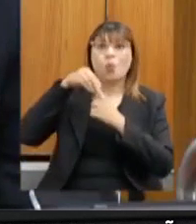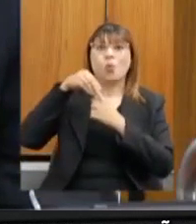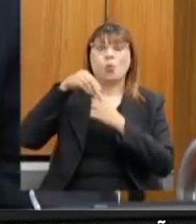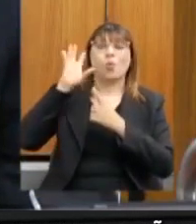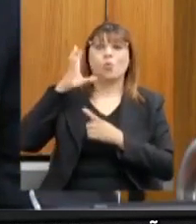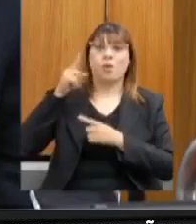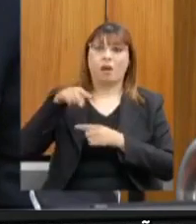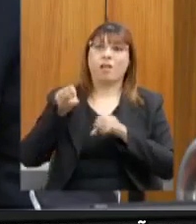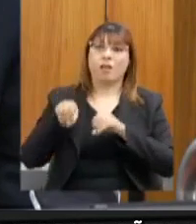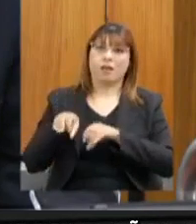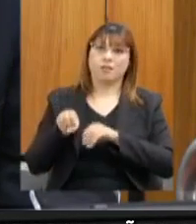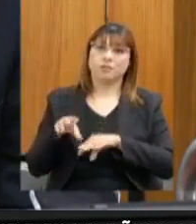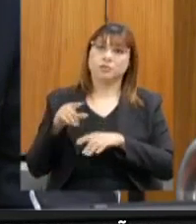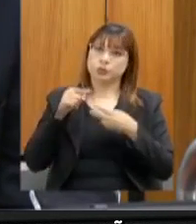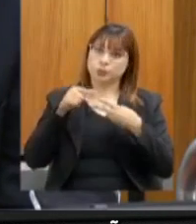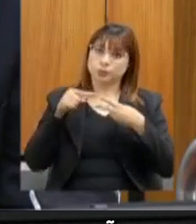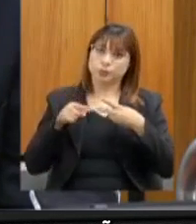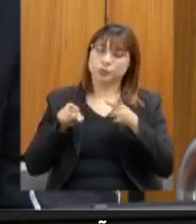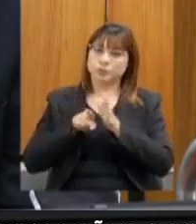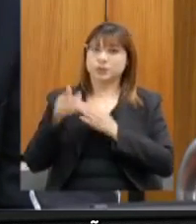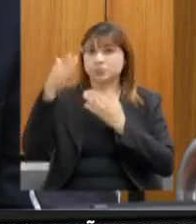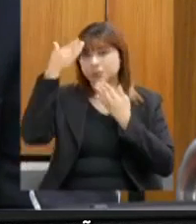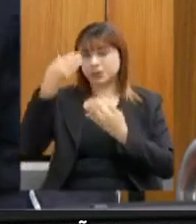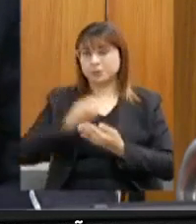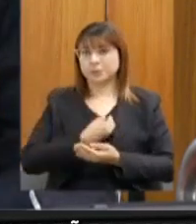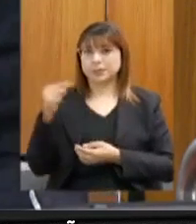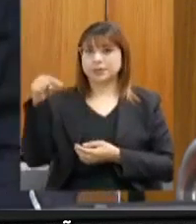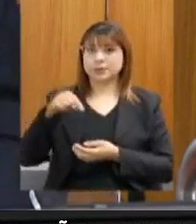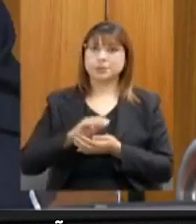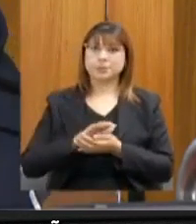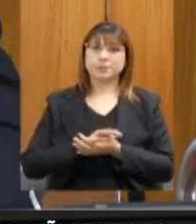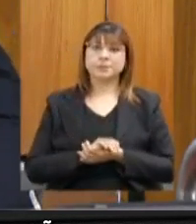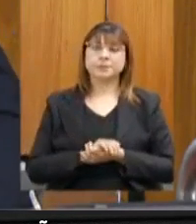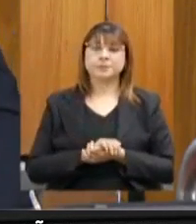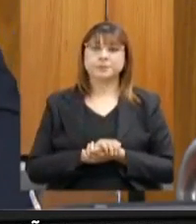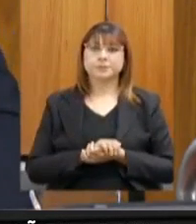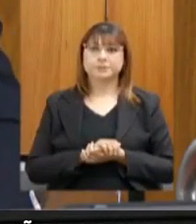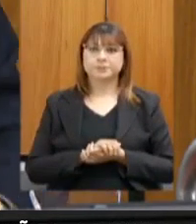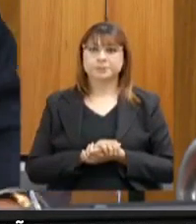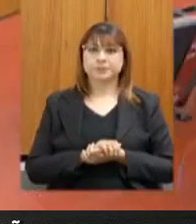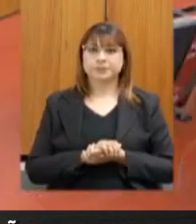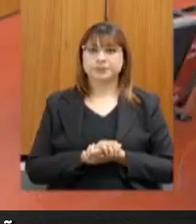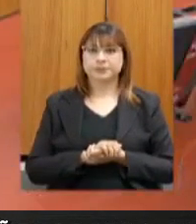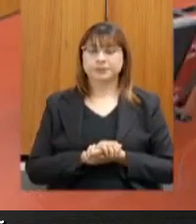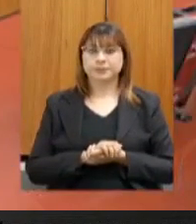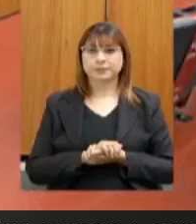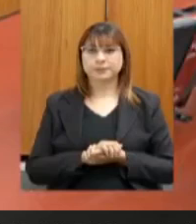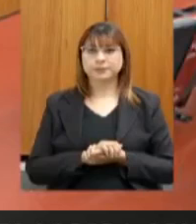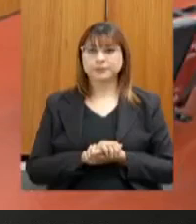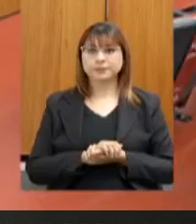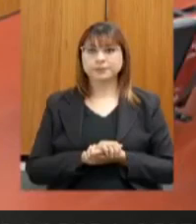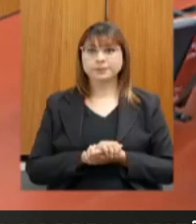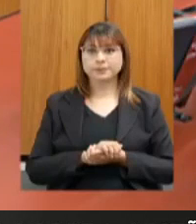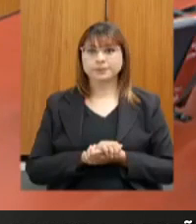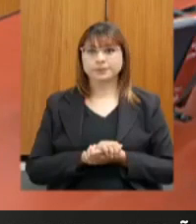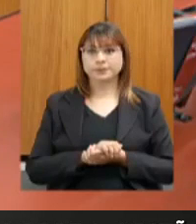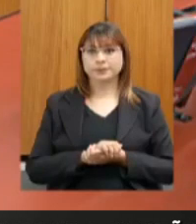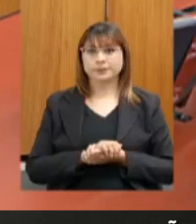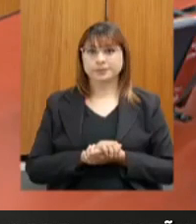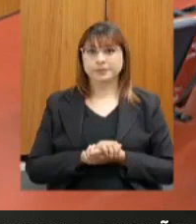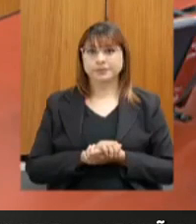eu faço essas duas perguntas, muito obrigado pela participação. Muito obrigado, deputado Coronel Henrique,